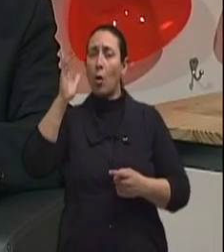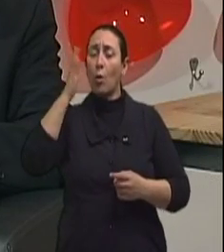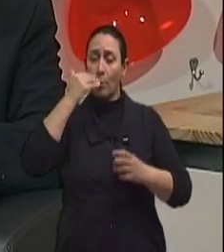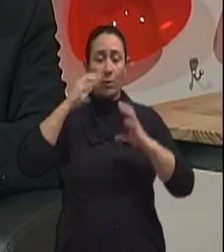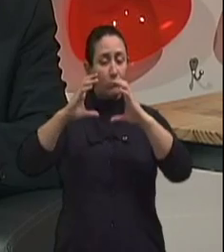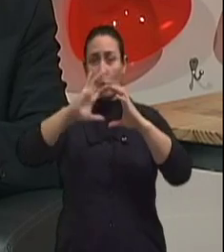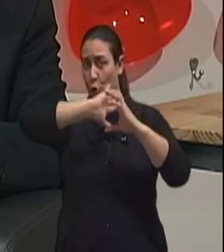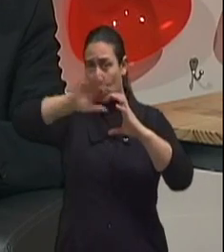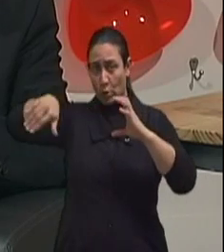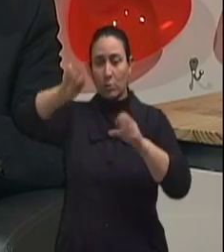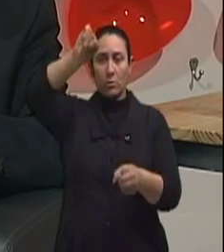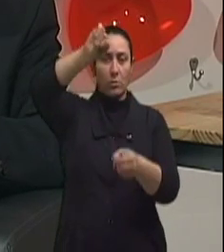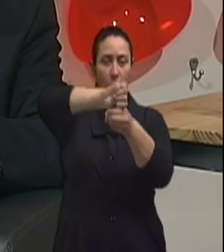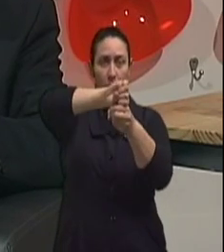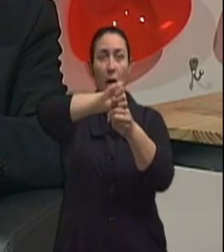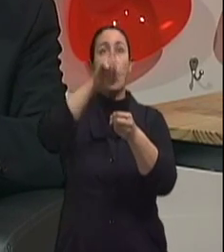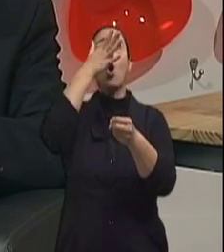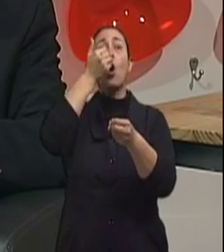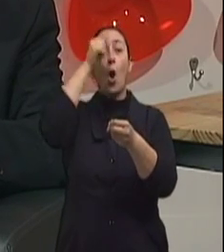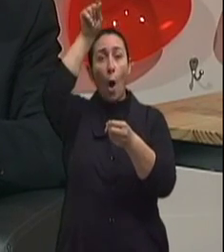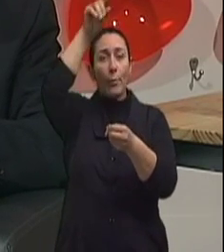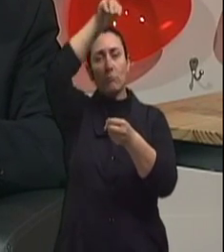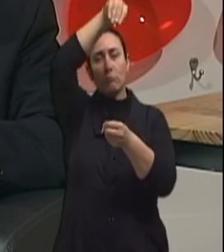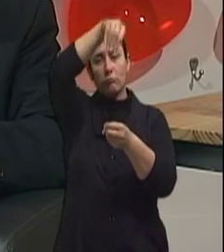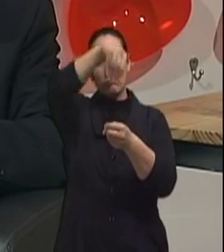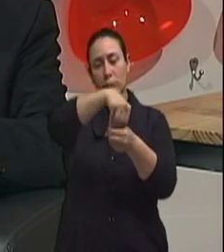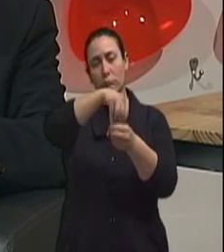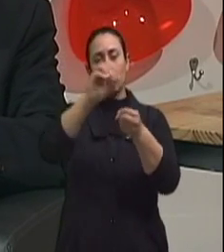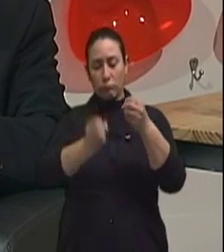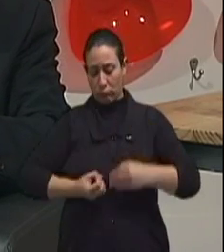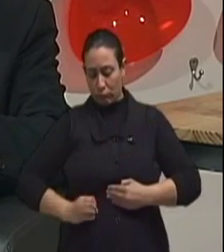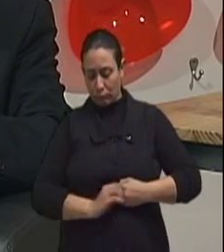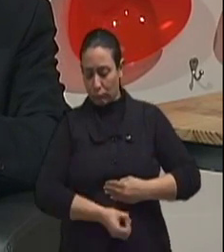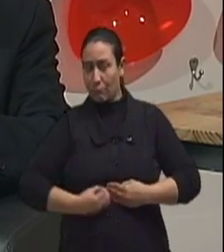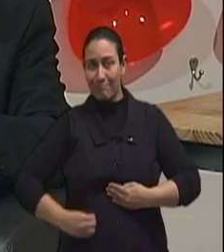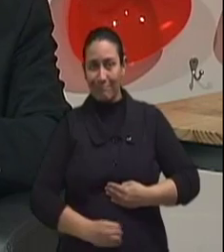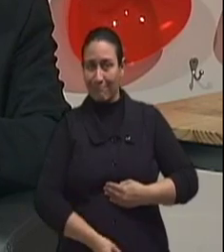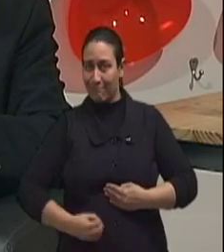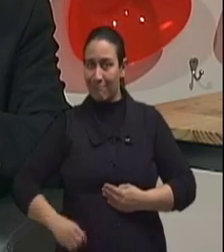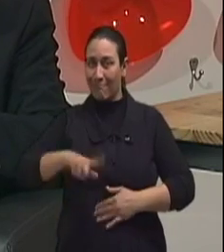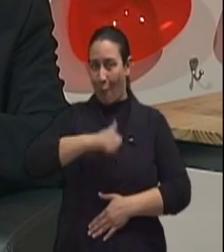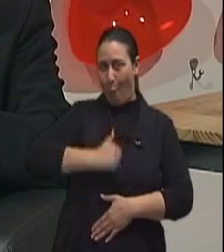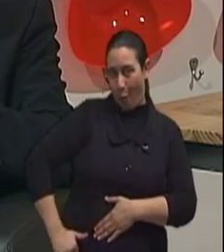a digestão, vamos dizer, de certa maneira, está se iniciando no estômago. Mas a absorção dos